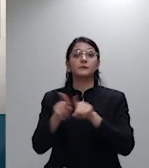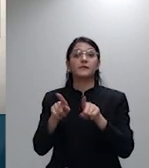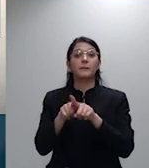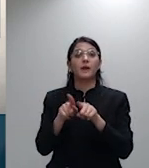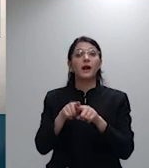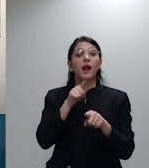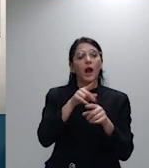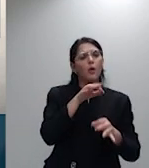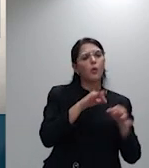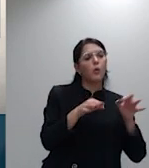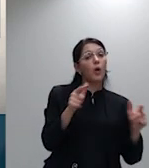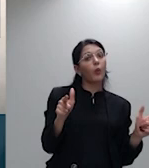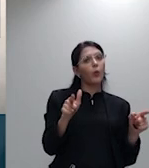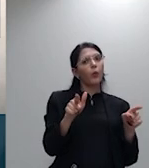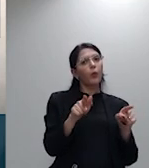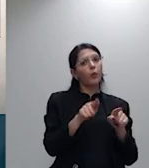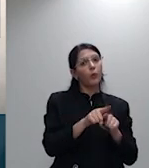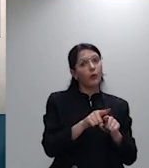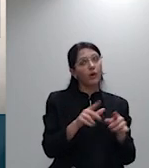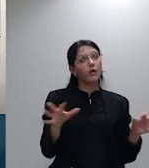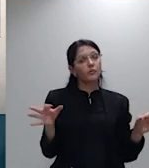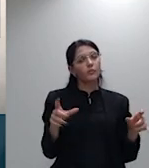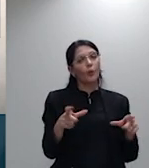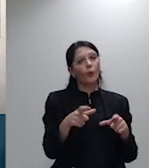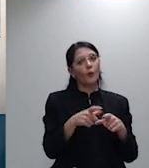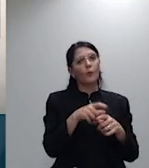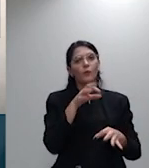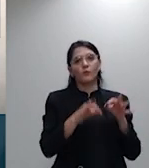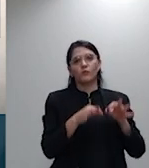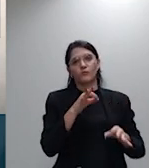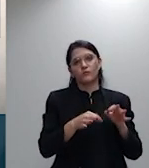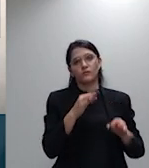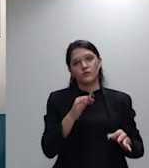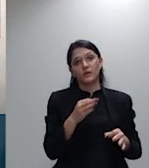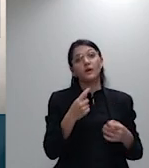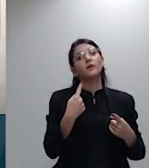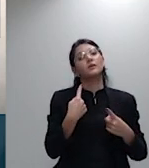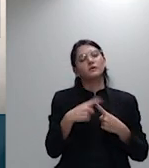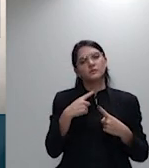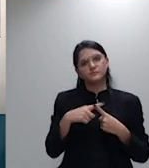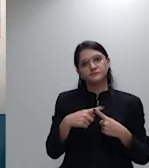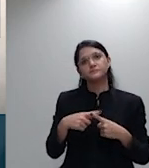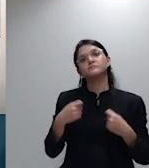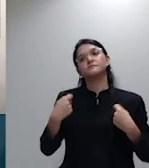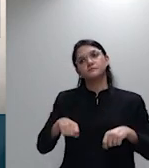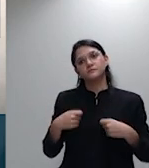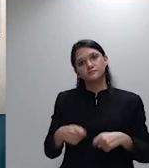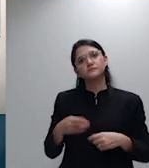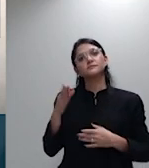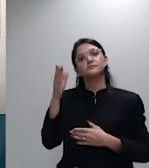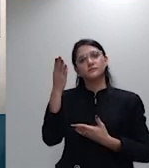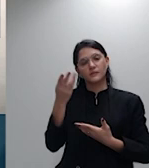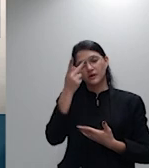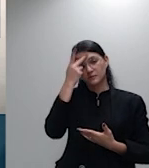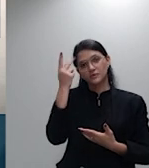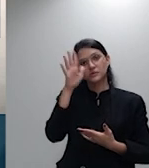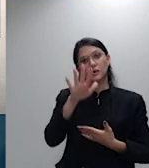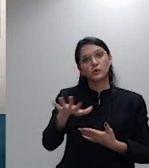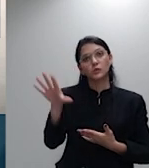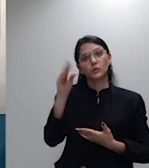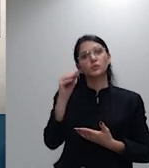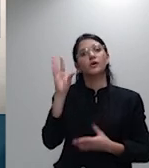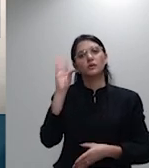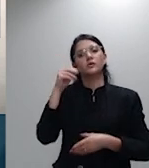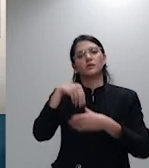de demandas individuais o que sem dúvida nenhuma é a pretensão daqueles que atuam dentro do sistema de